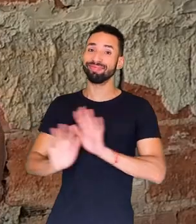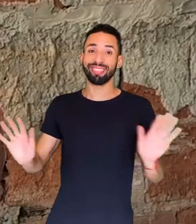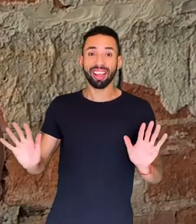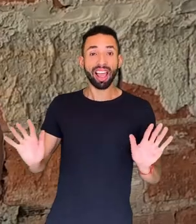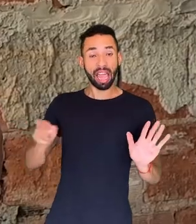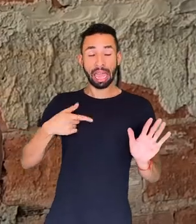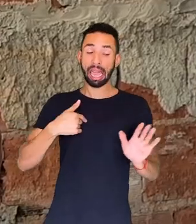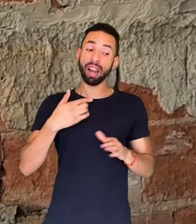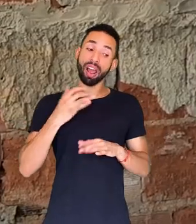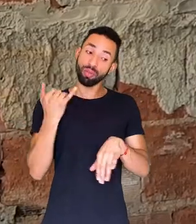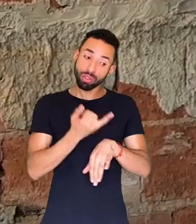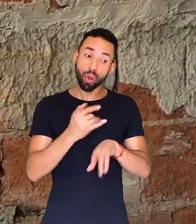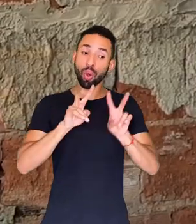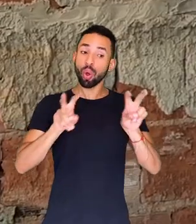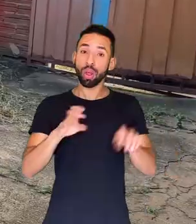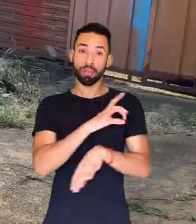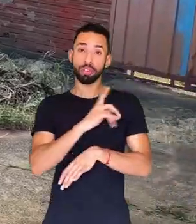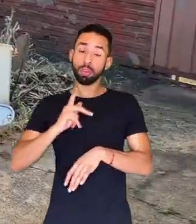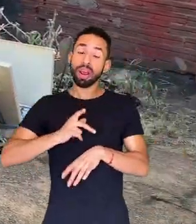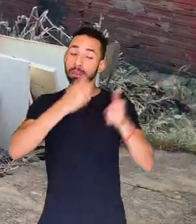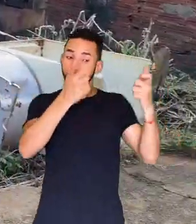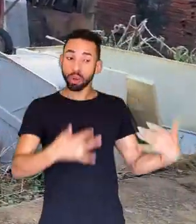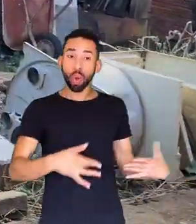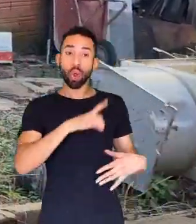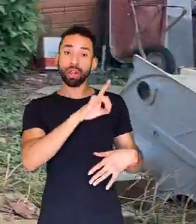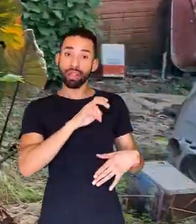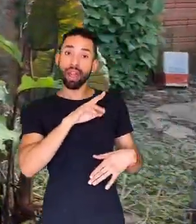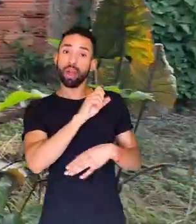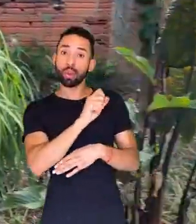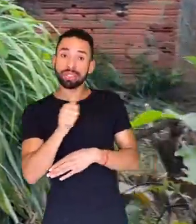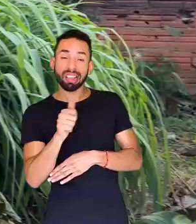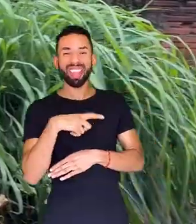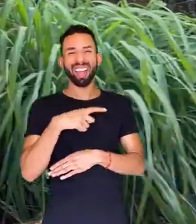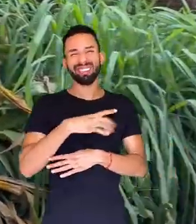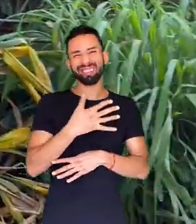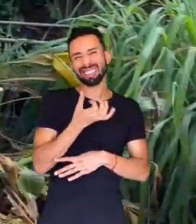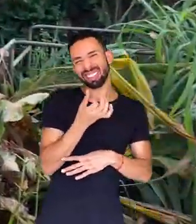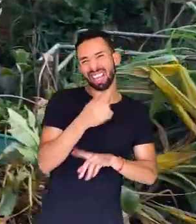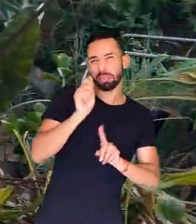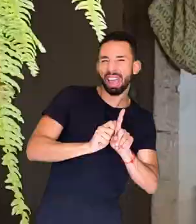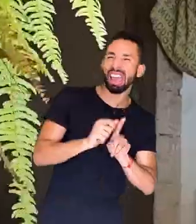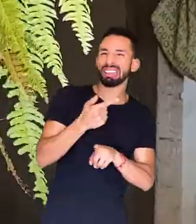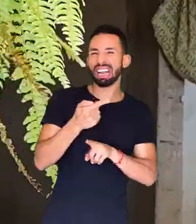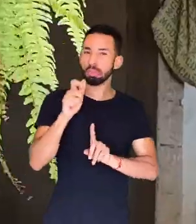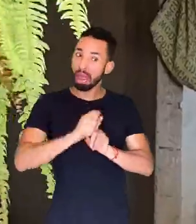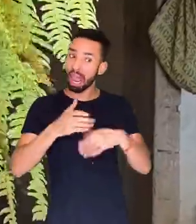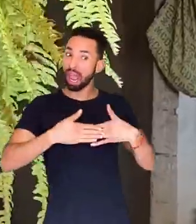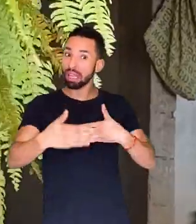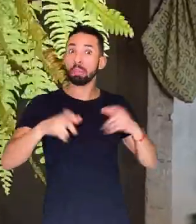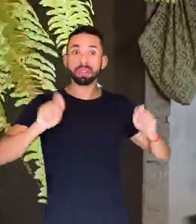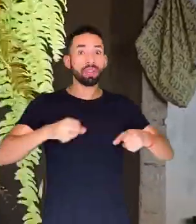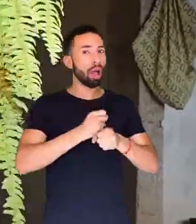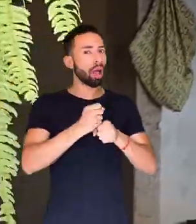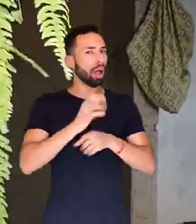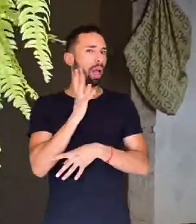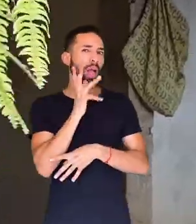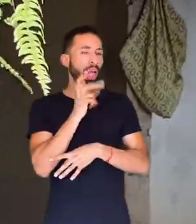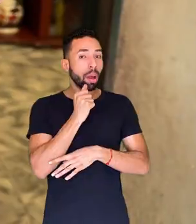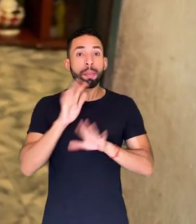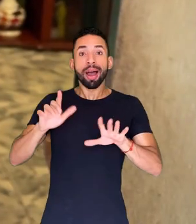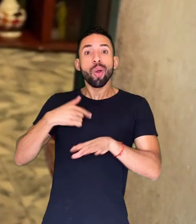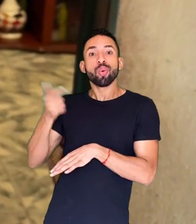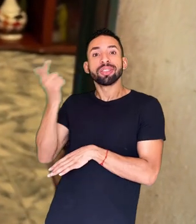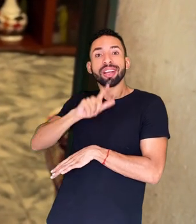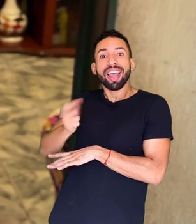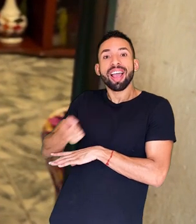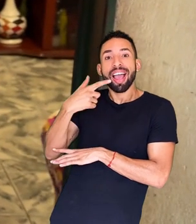comprar. E mandou eu para a defessoria, ele falou, Deus, vai ser para uns 6 ou 7 meses a mais. Pode levar até um ano,